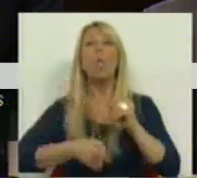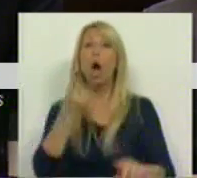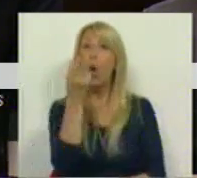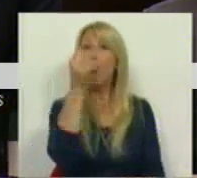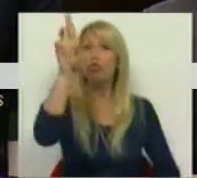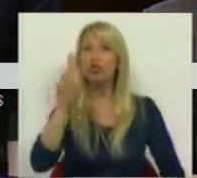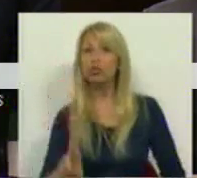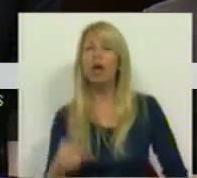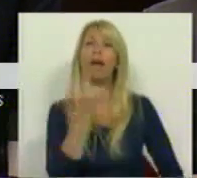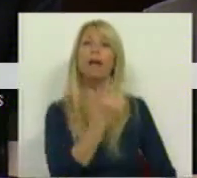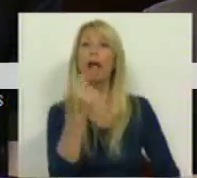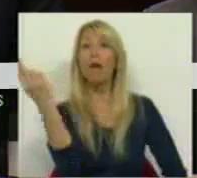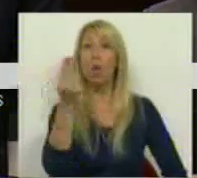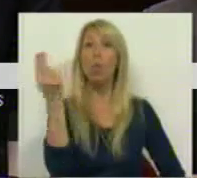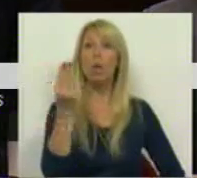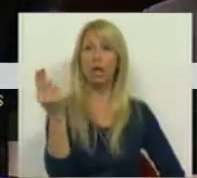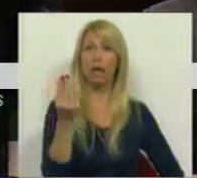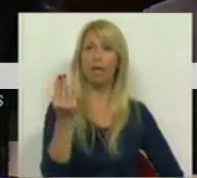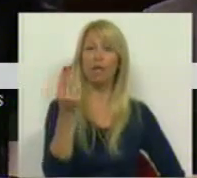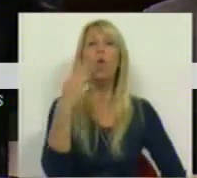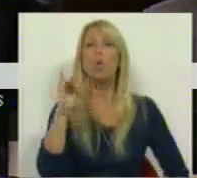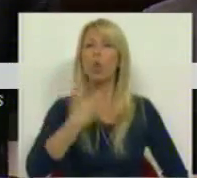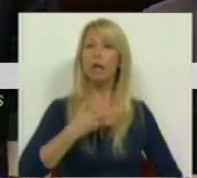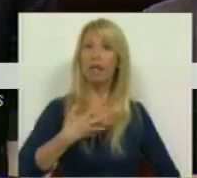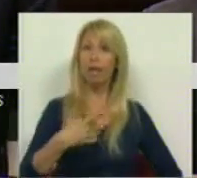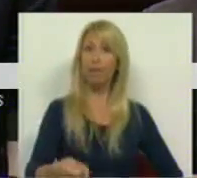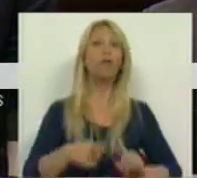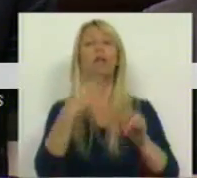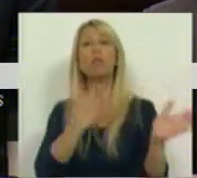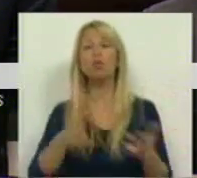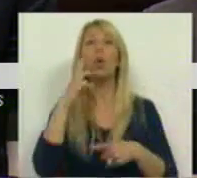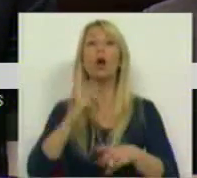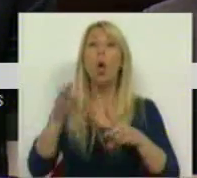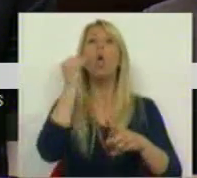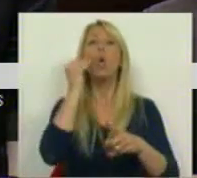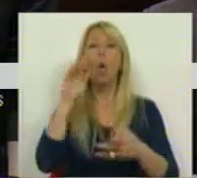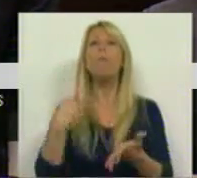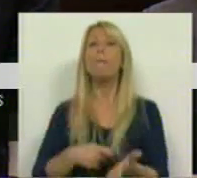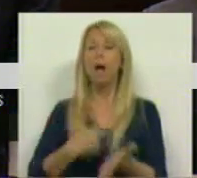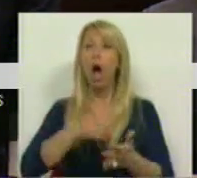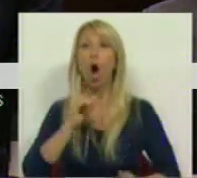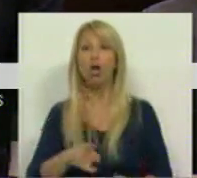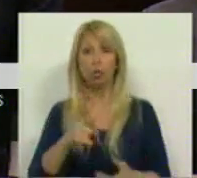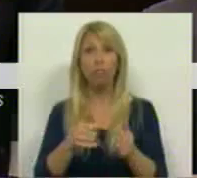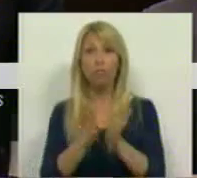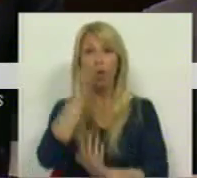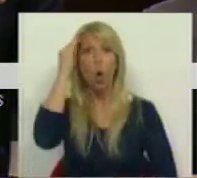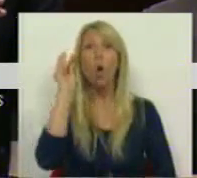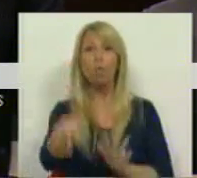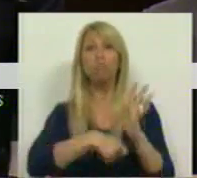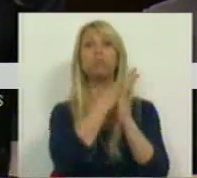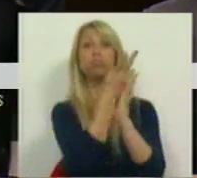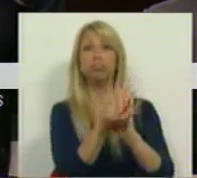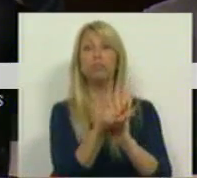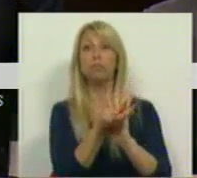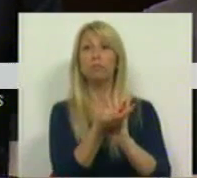unidade de produção energética e como é que ele deveria ser remunerado. Todas estas recomendações da ERS têm vindo a